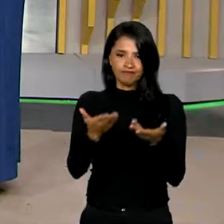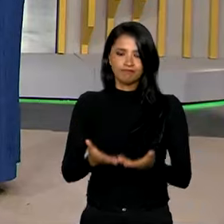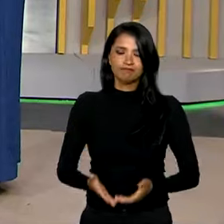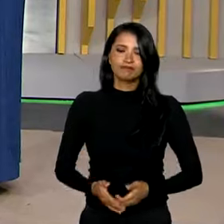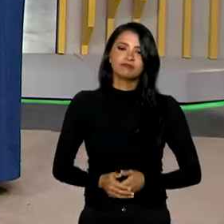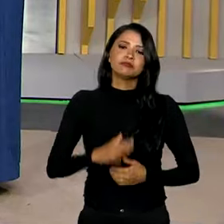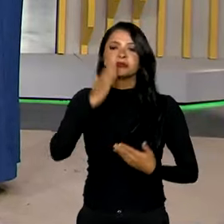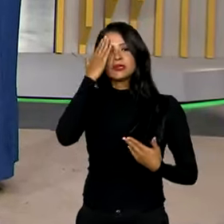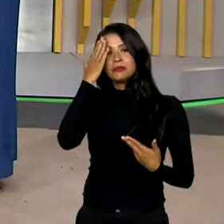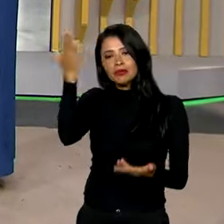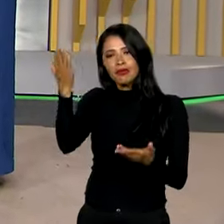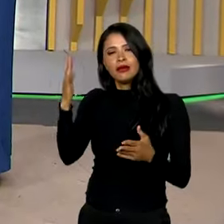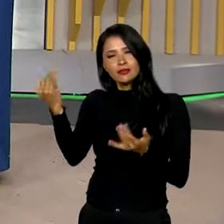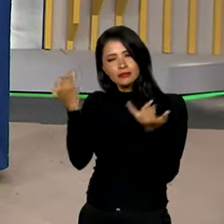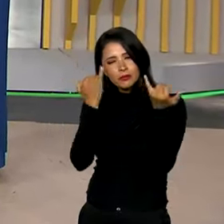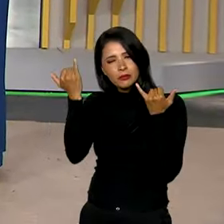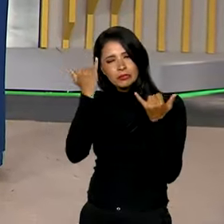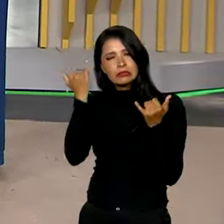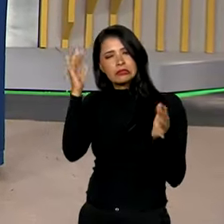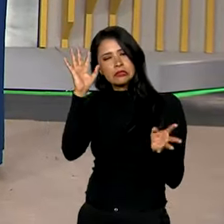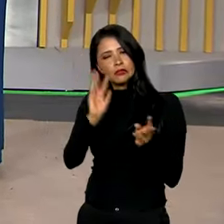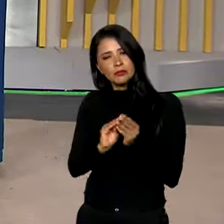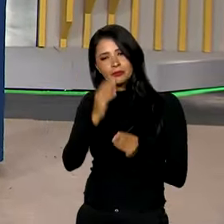Obrigada por esse balanço e pelas informações, Gabriela.